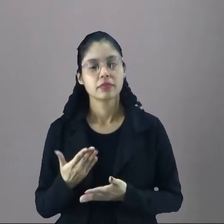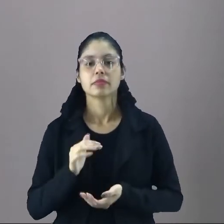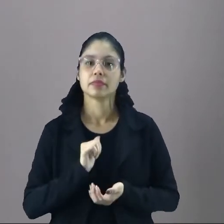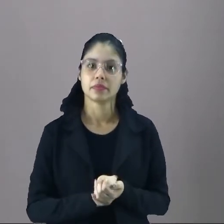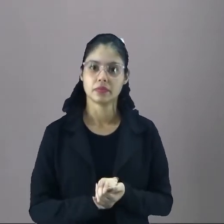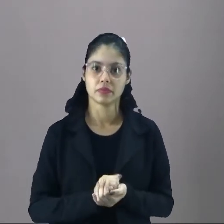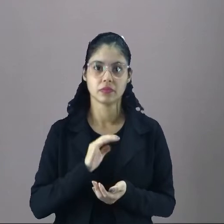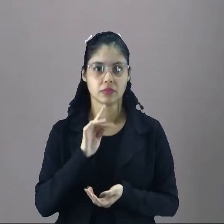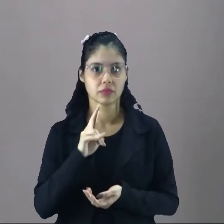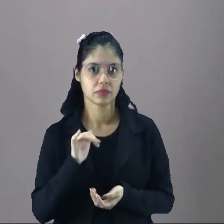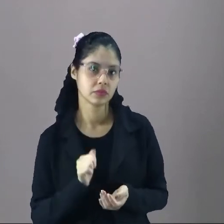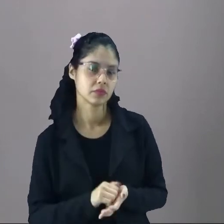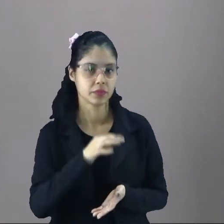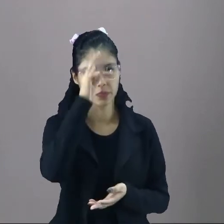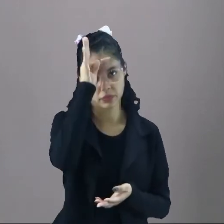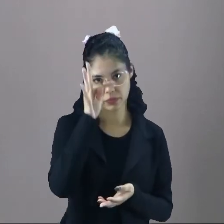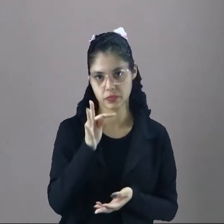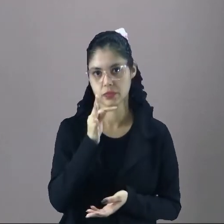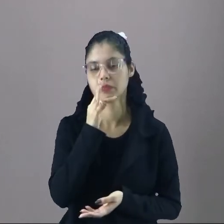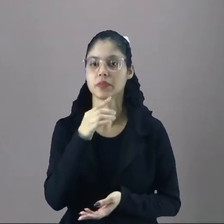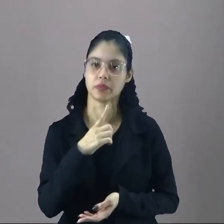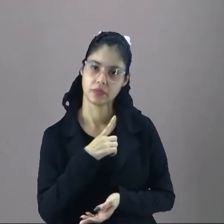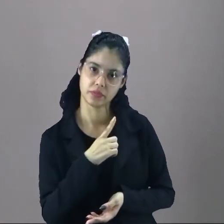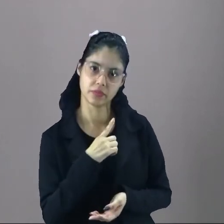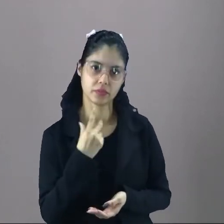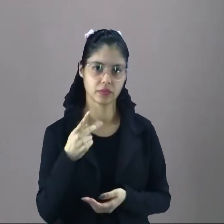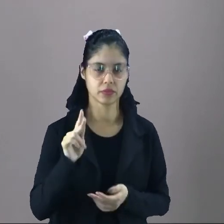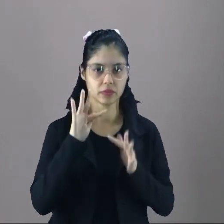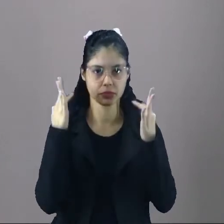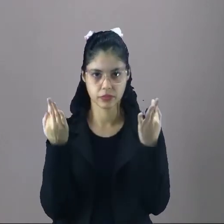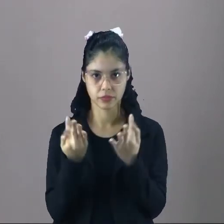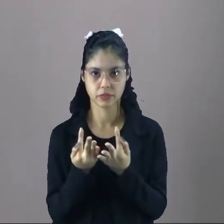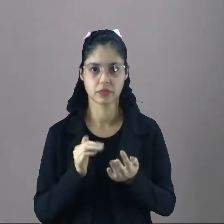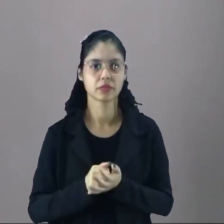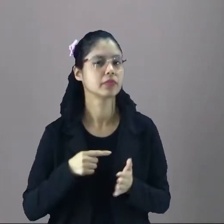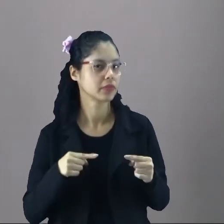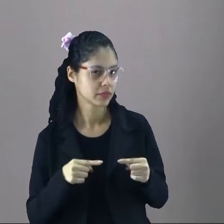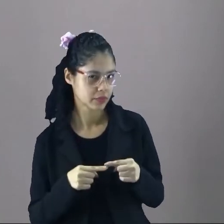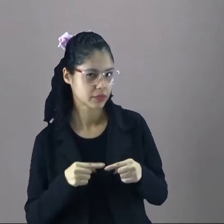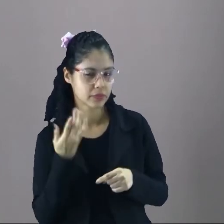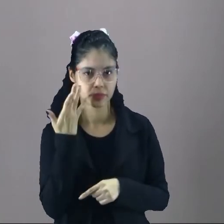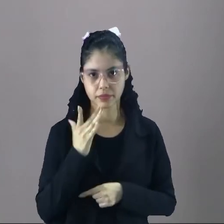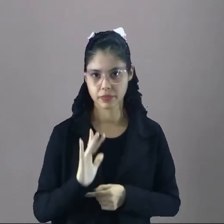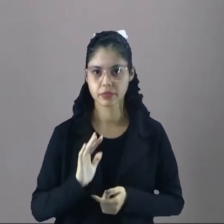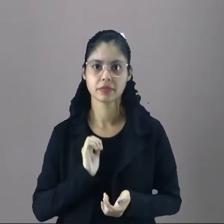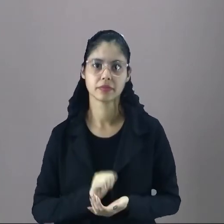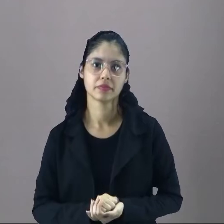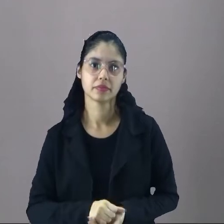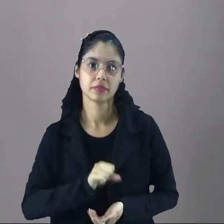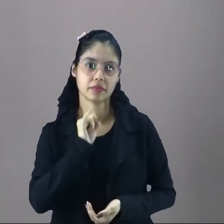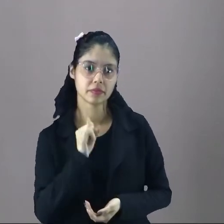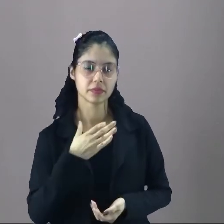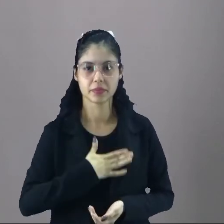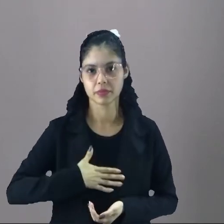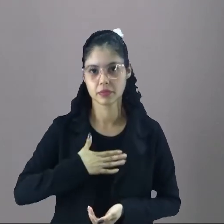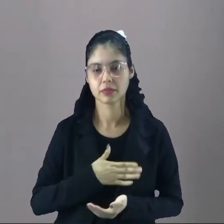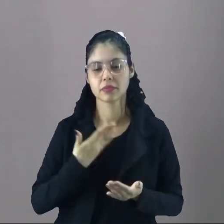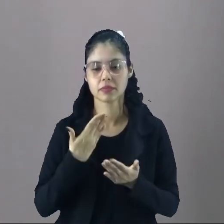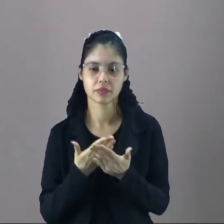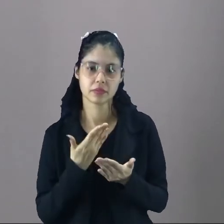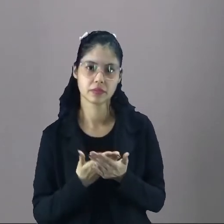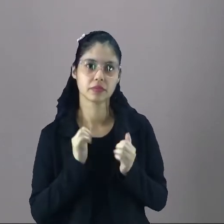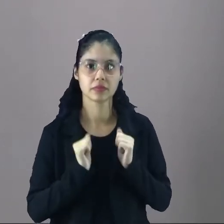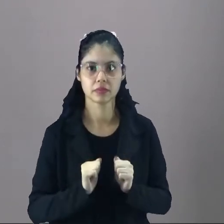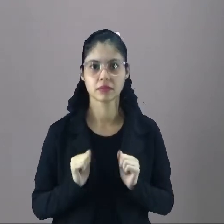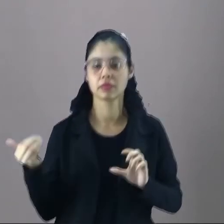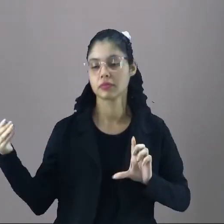costume e qual é a tradição que existe na sua família. Combinado, crianças? E se vocês gostaram dessa aula,